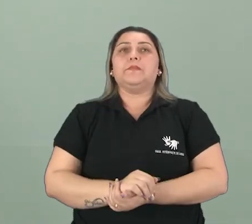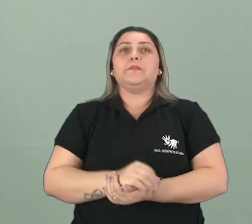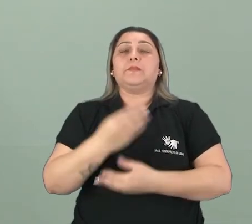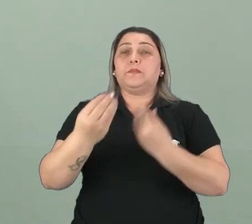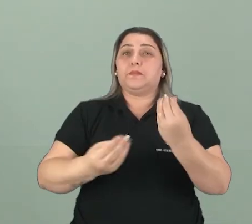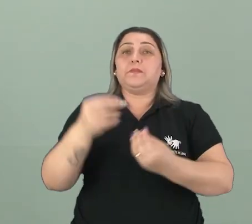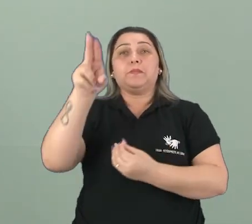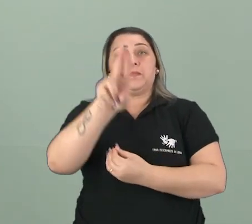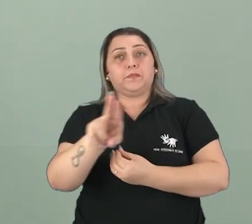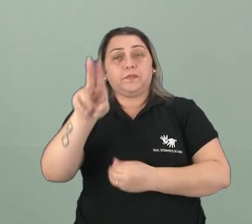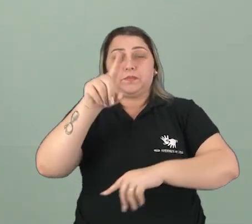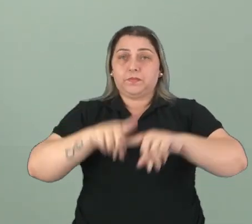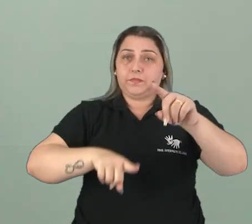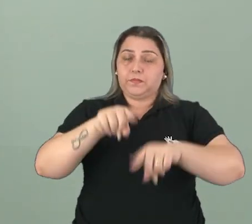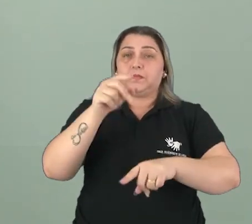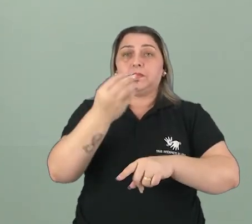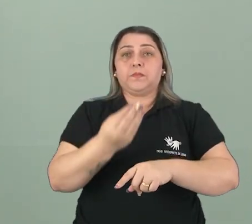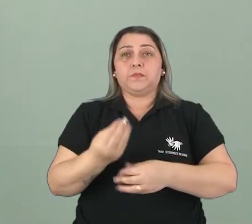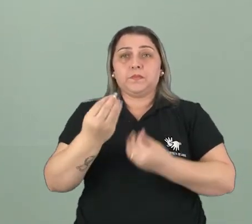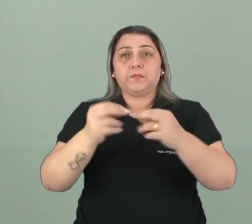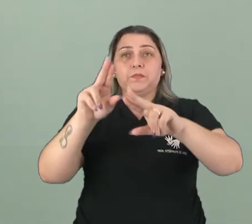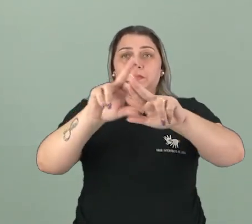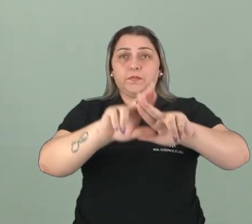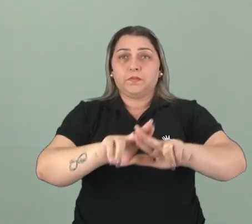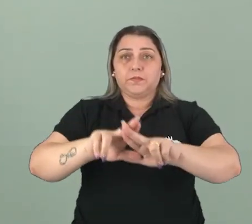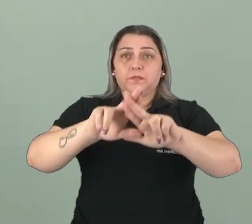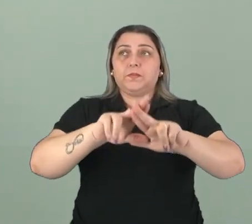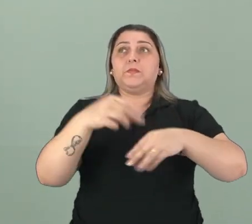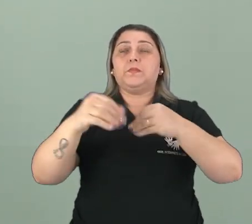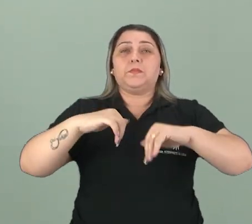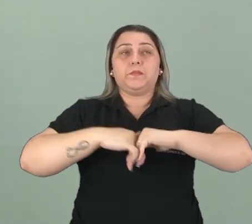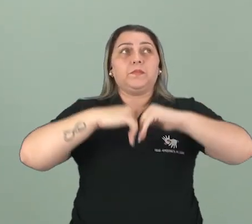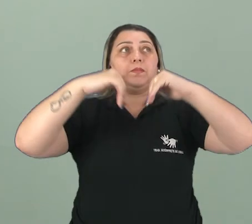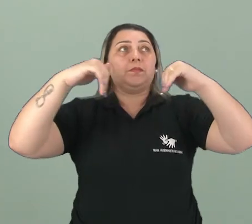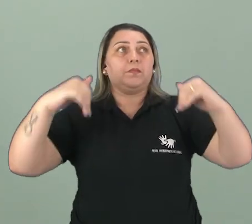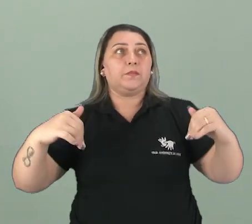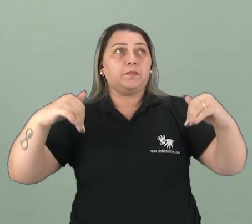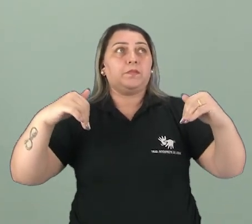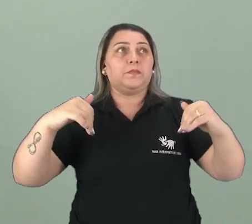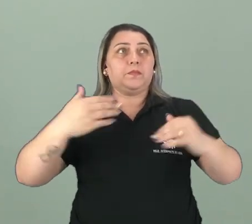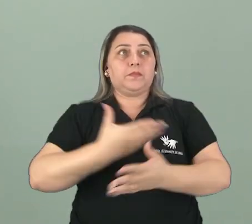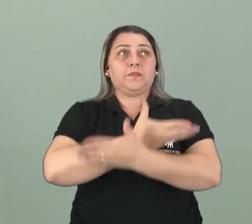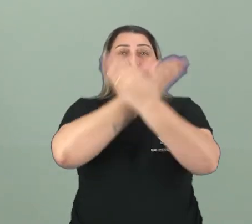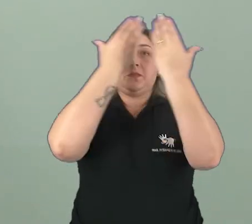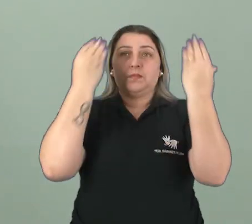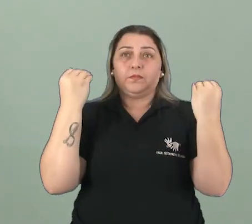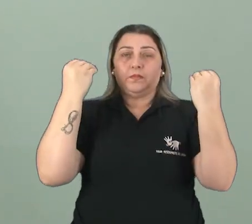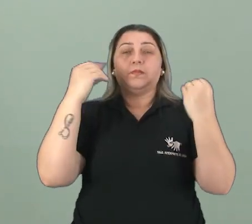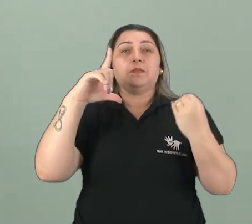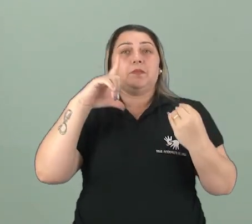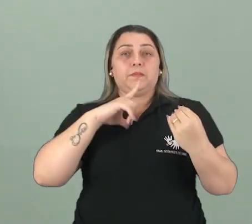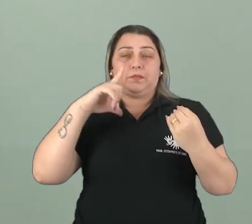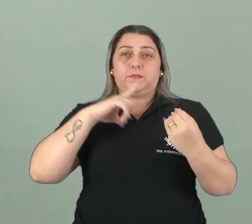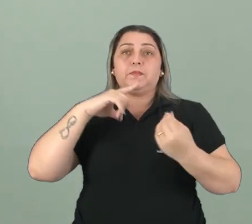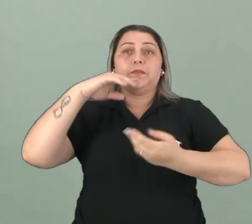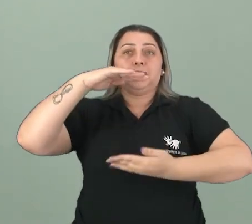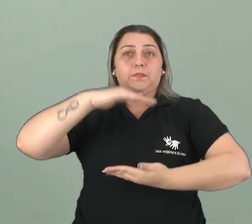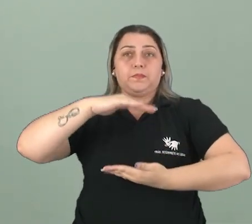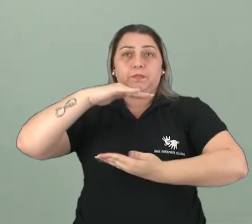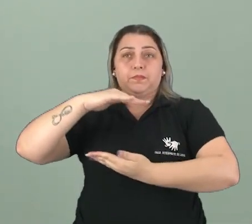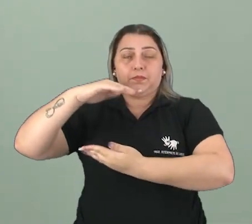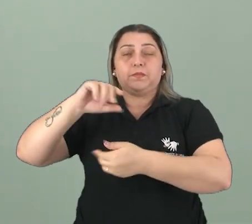como reutilizar, como reciclar, como separar e não esqueça, você tem as sacolinhas aí,